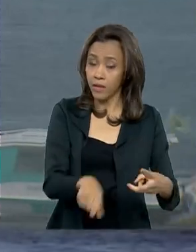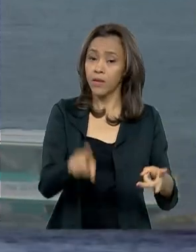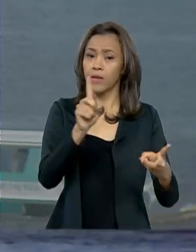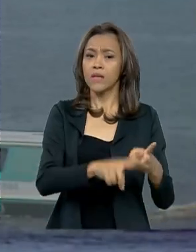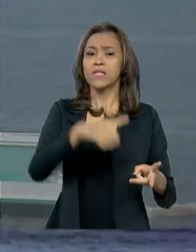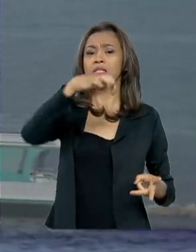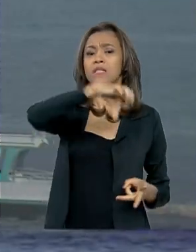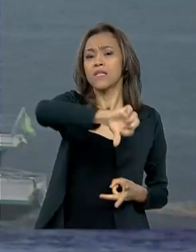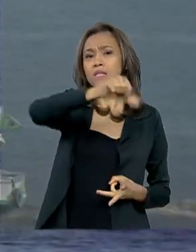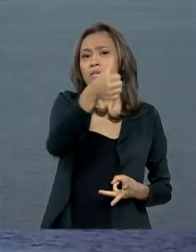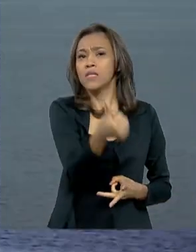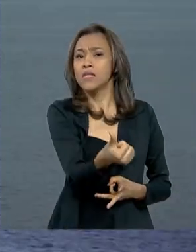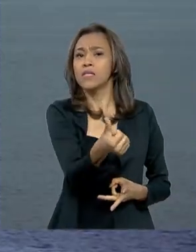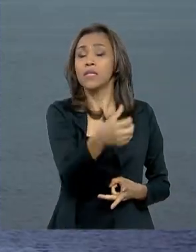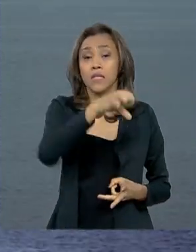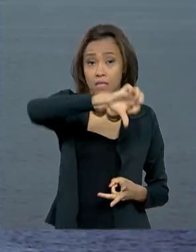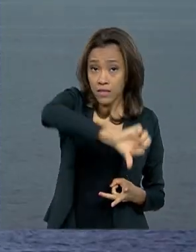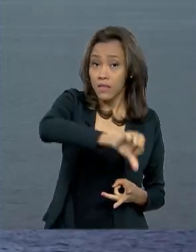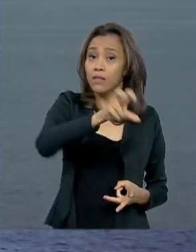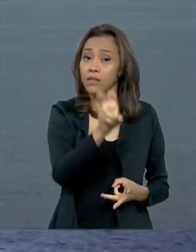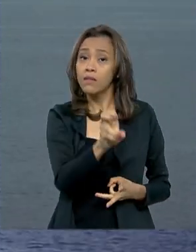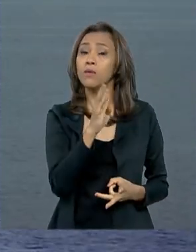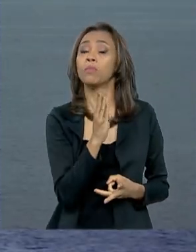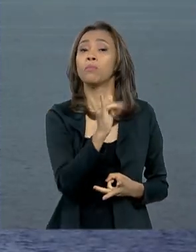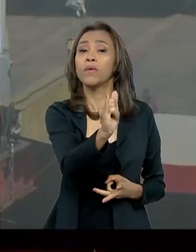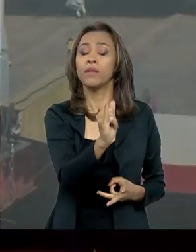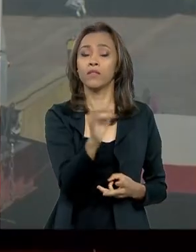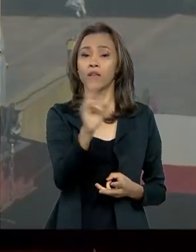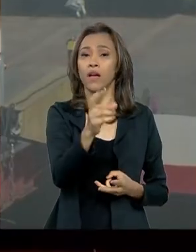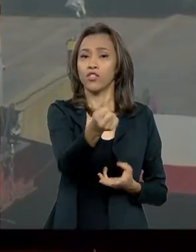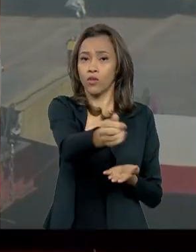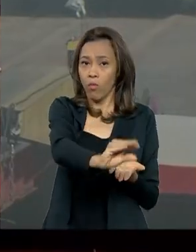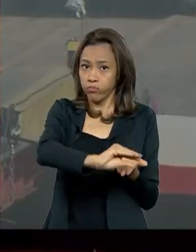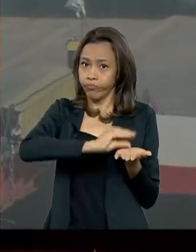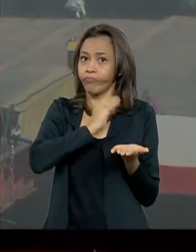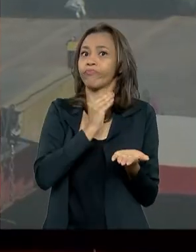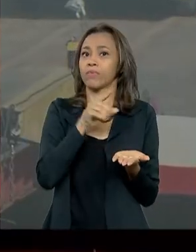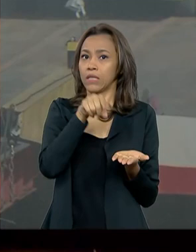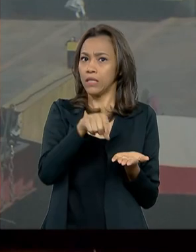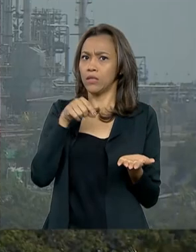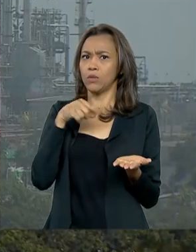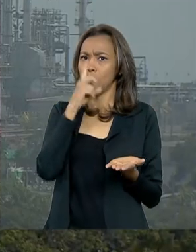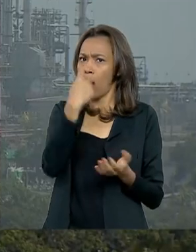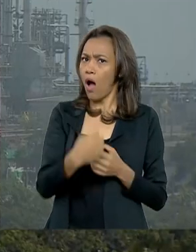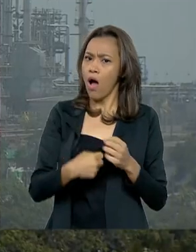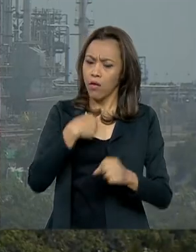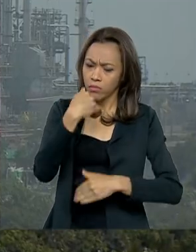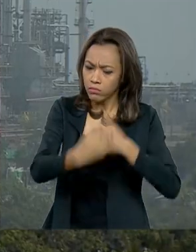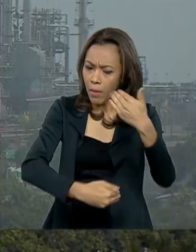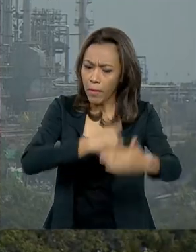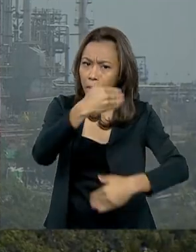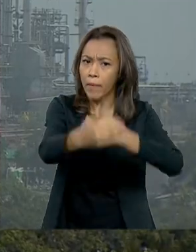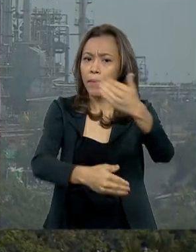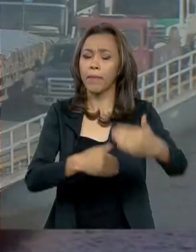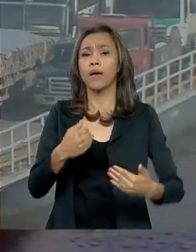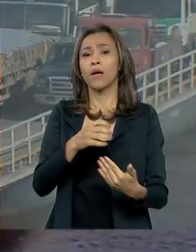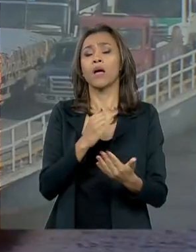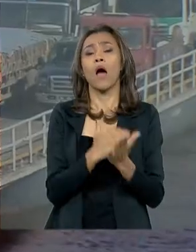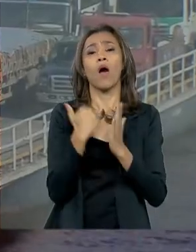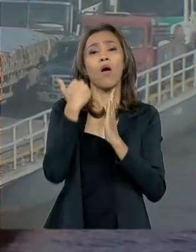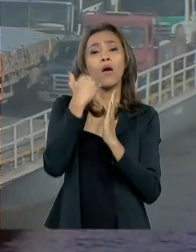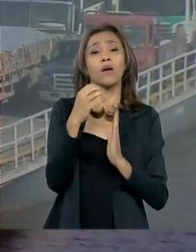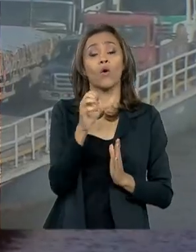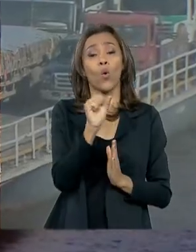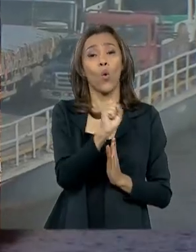bilhões de reais nos primeiros oito meses do ano. Crescimento de quase 8% em relação